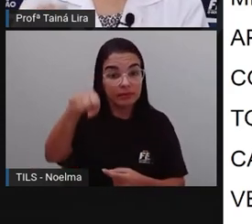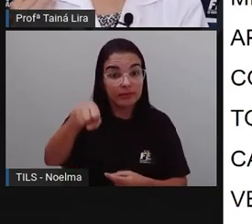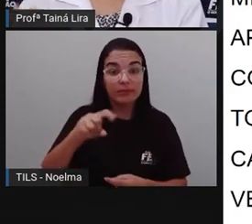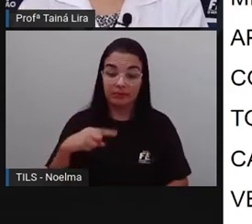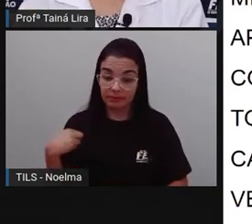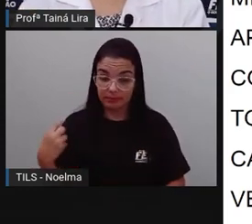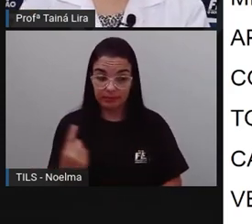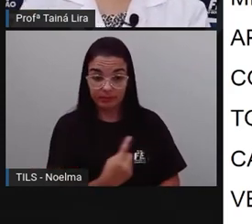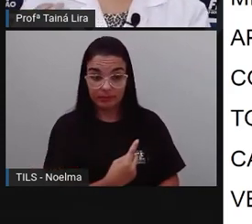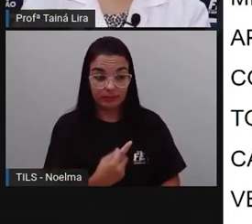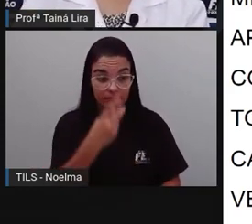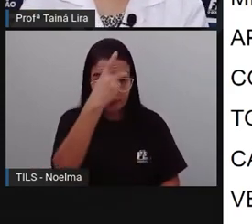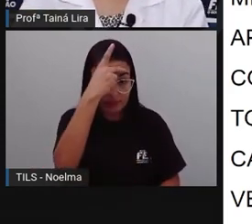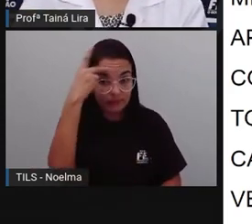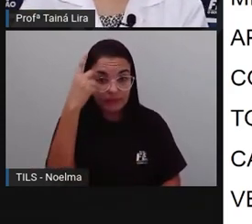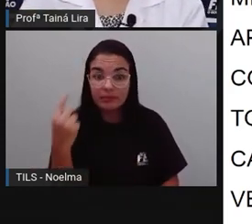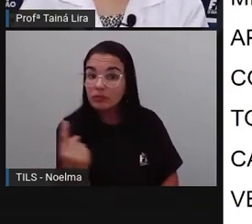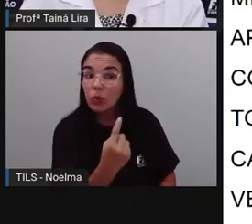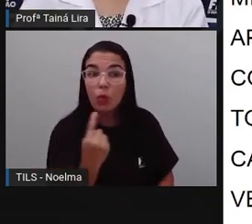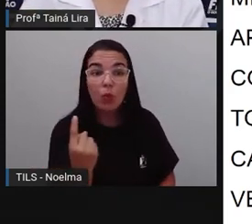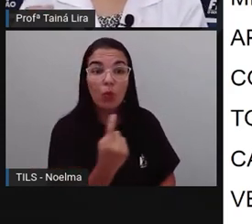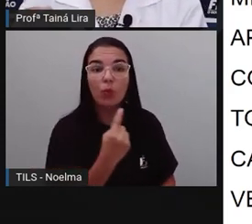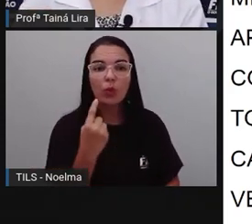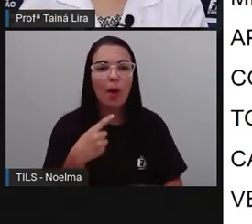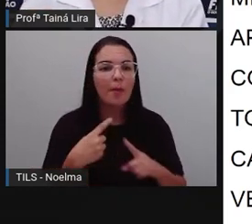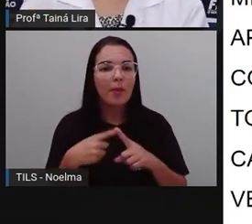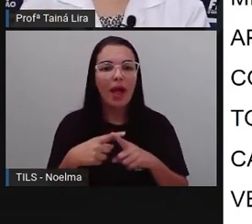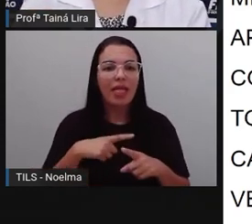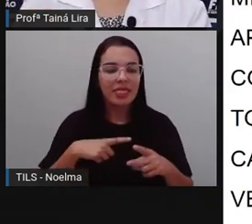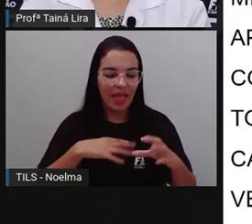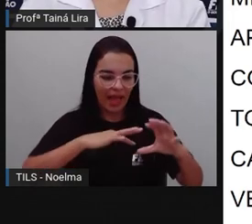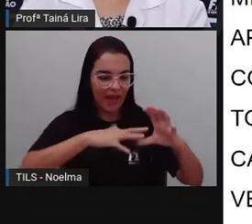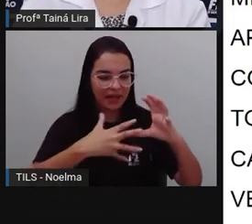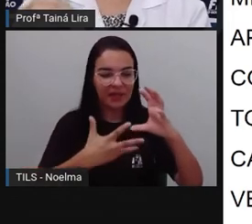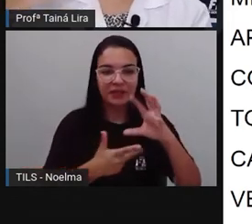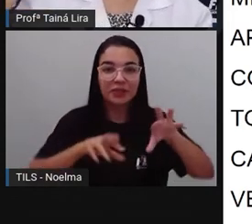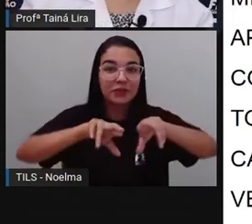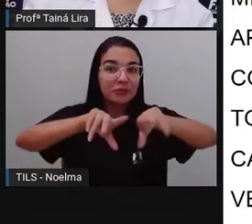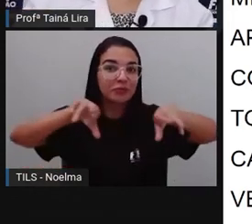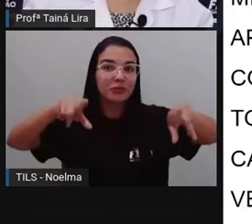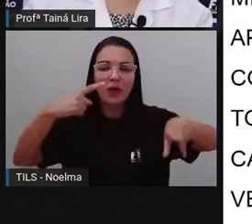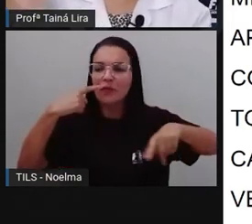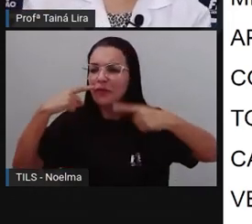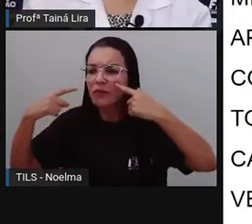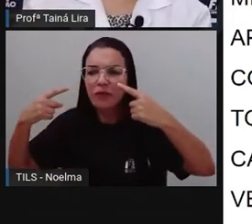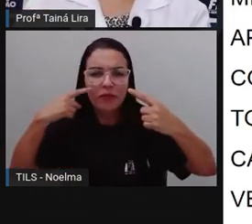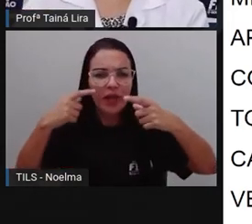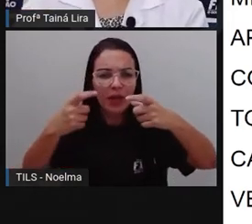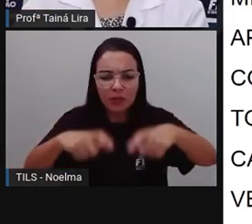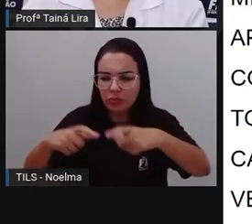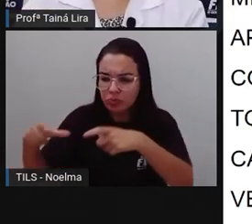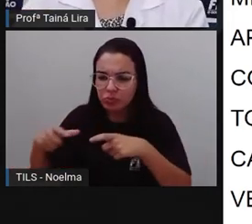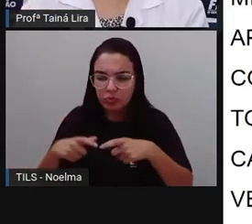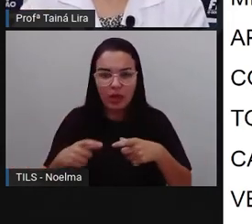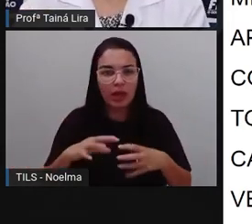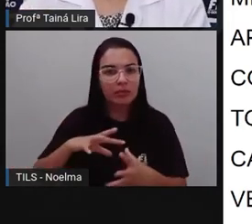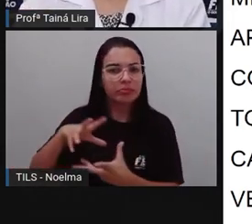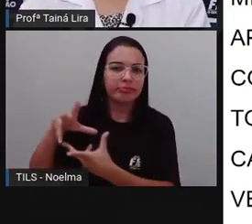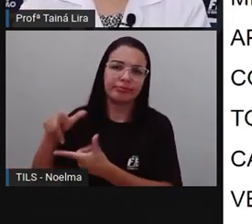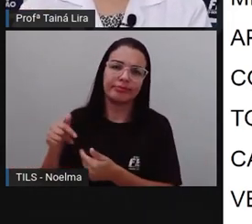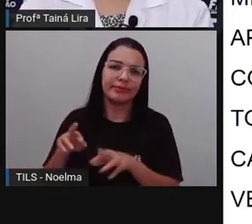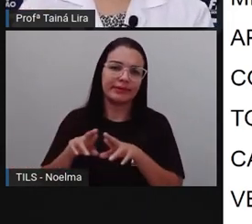povo único, com características diversas, onde não vemos em lugar nenhum do mundo. Então, olha lá,